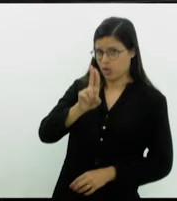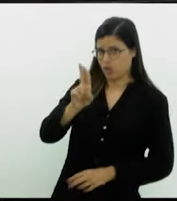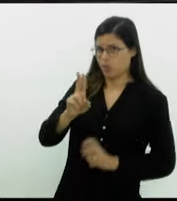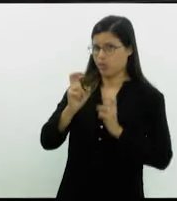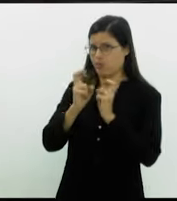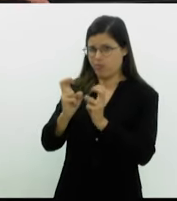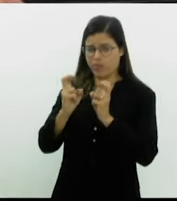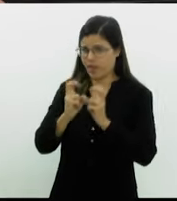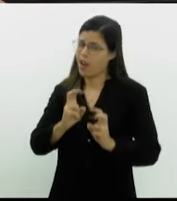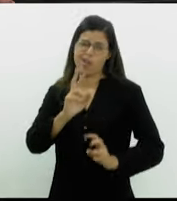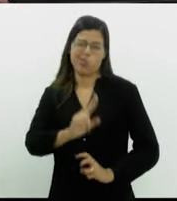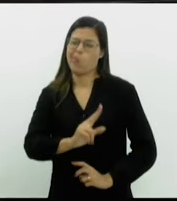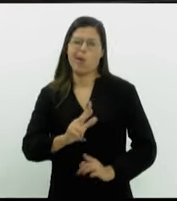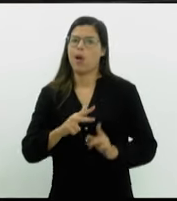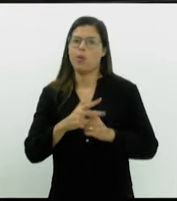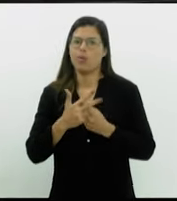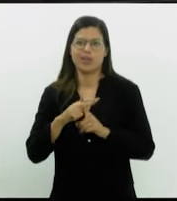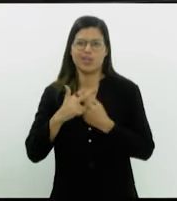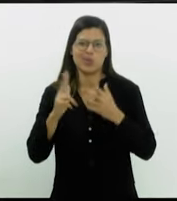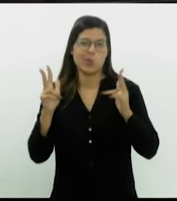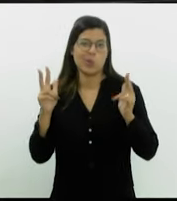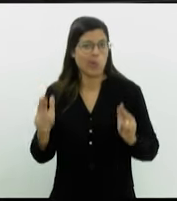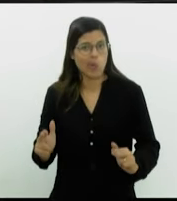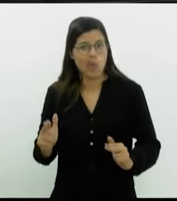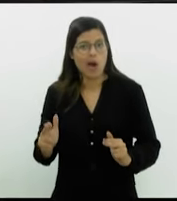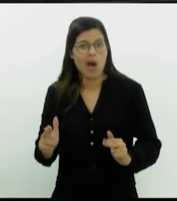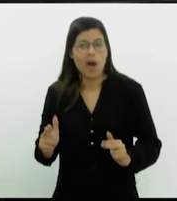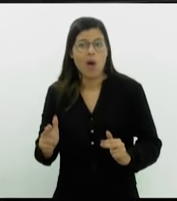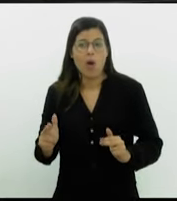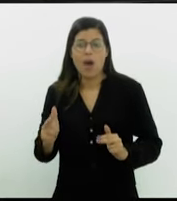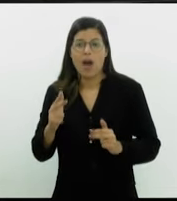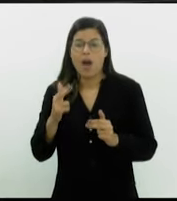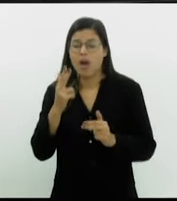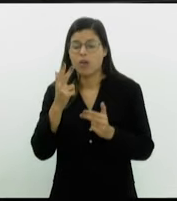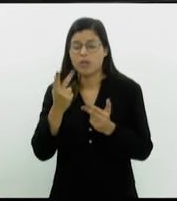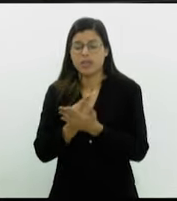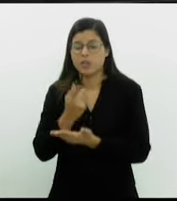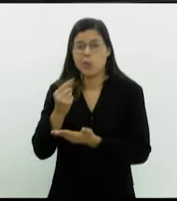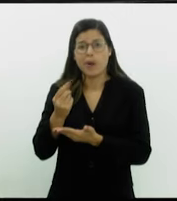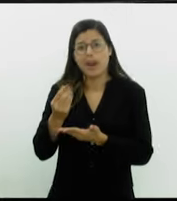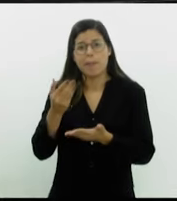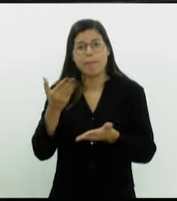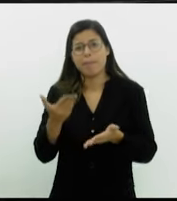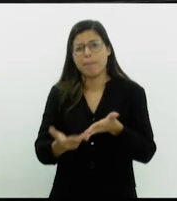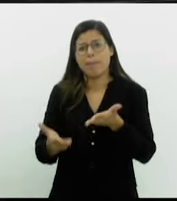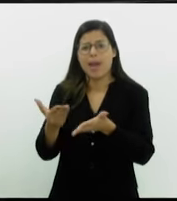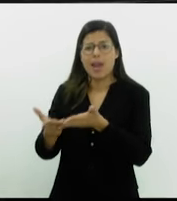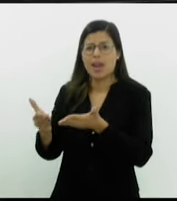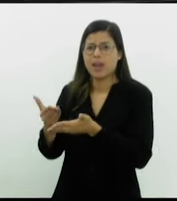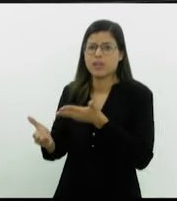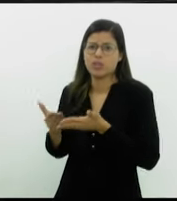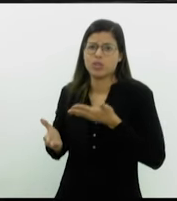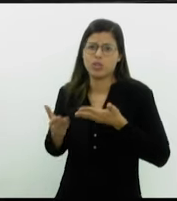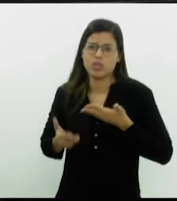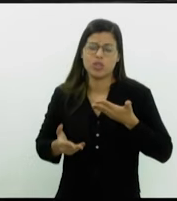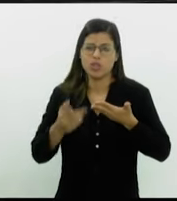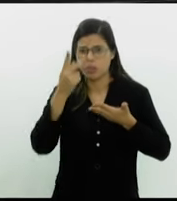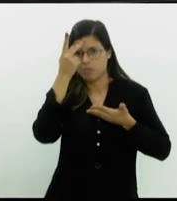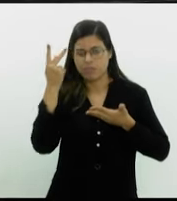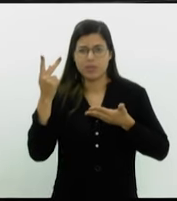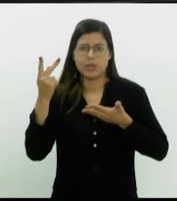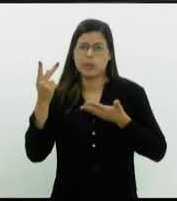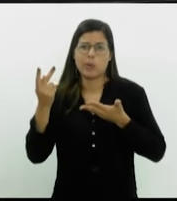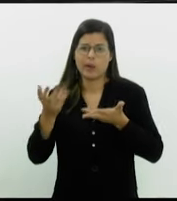corrigido na mesma proporção, começa a ter perda de usuário e a concessão começa a entrar em